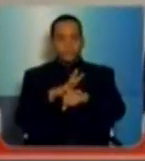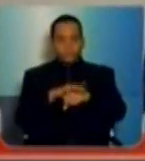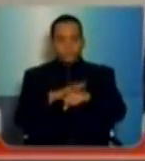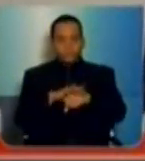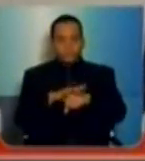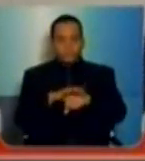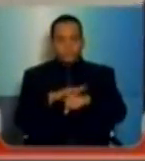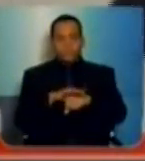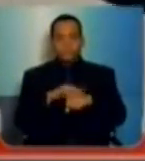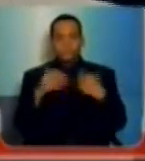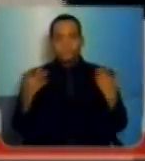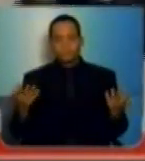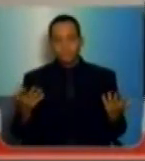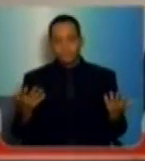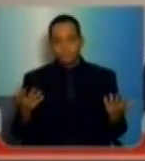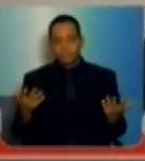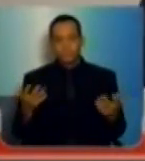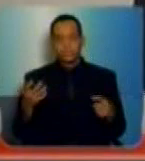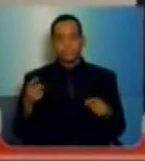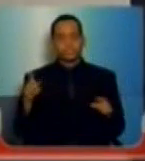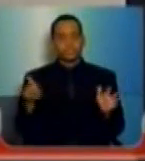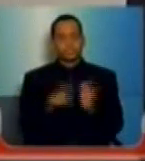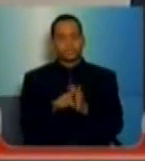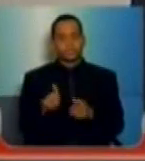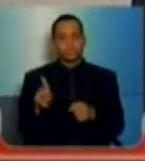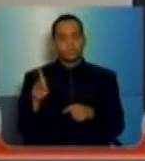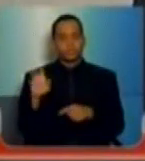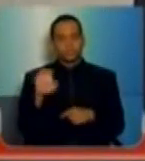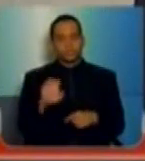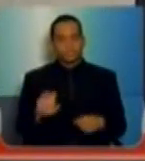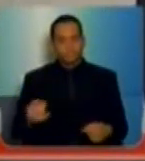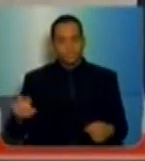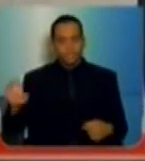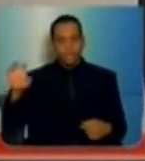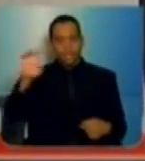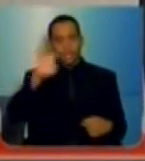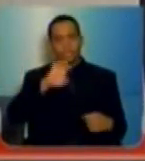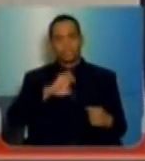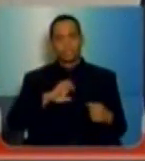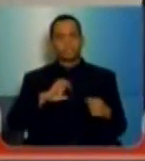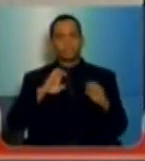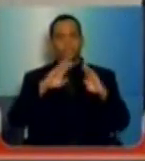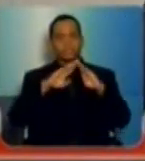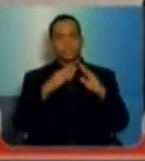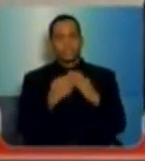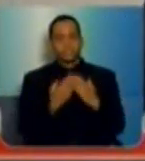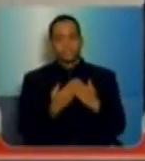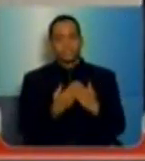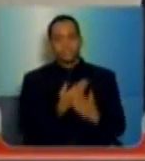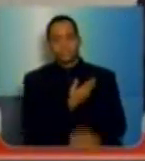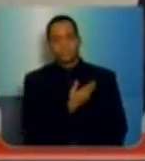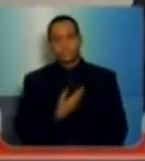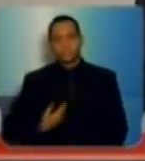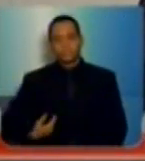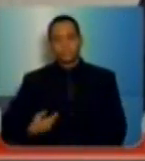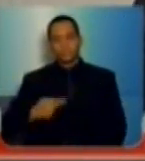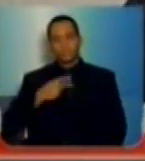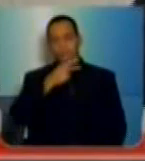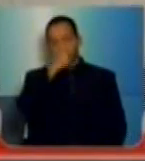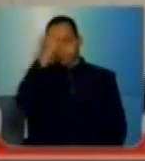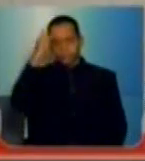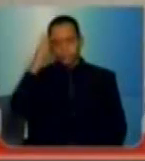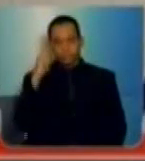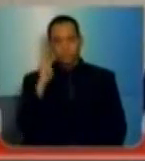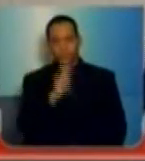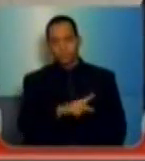municipal, estadual também, na rede pública aqui em São Paulo, nós sabemos, os professores estão adoecendo cada